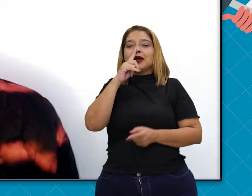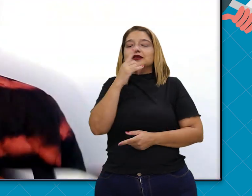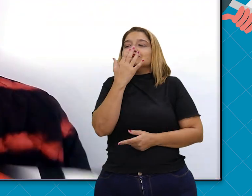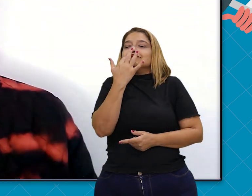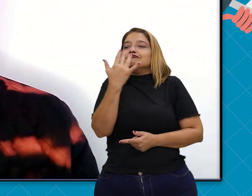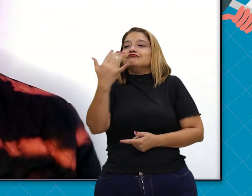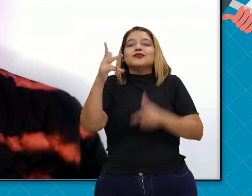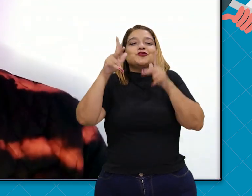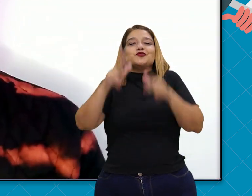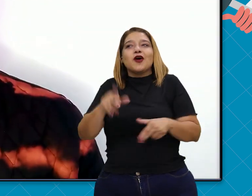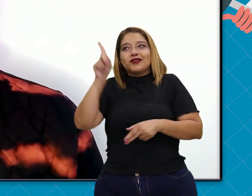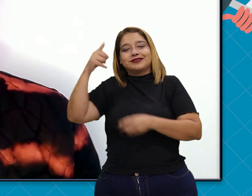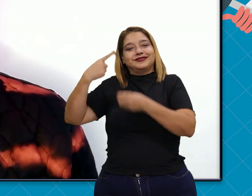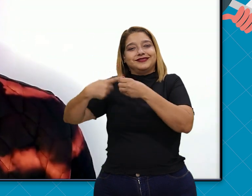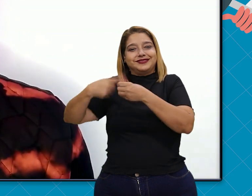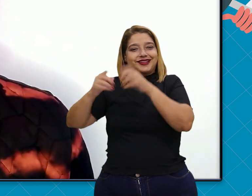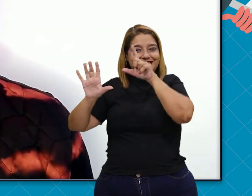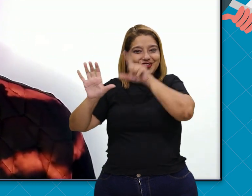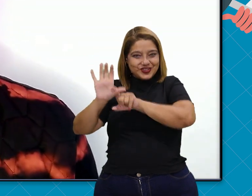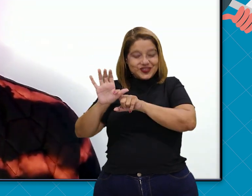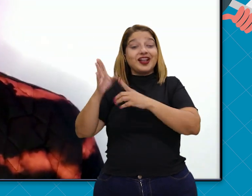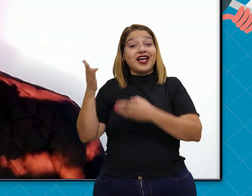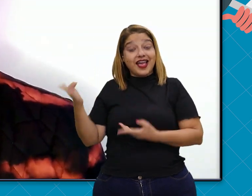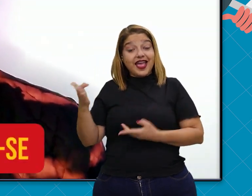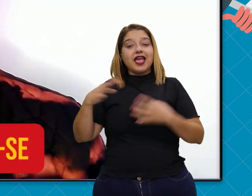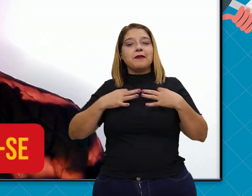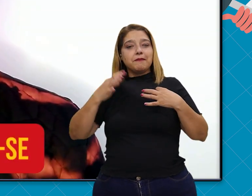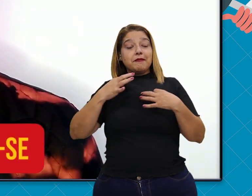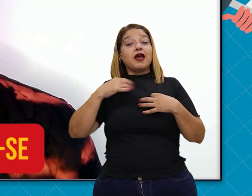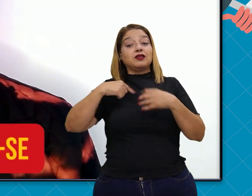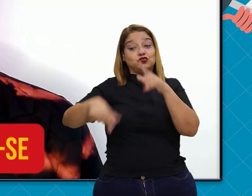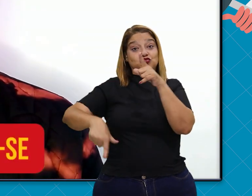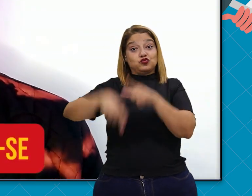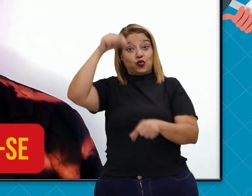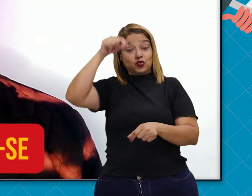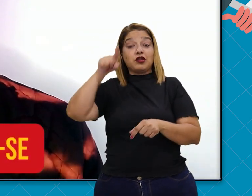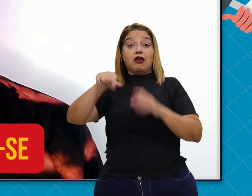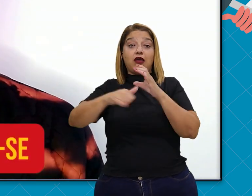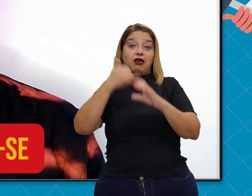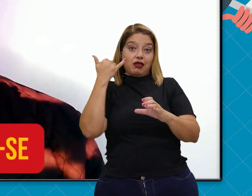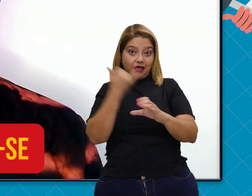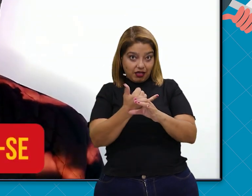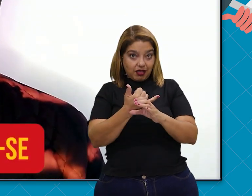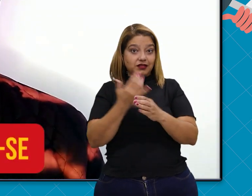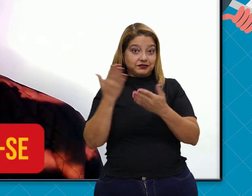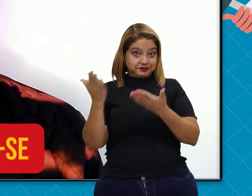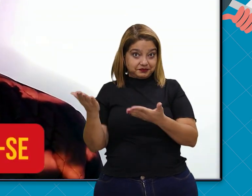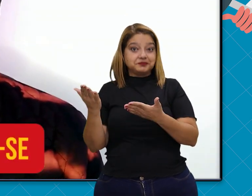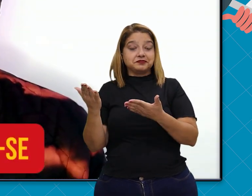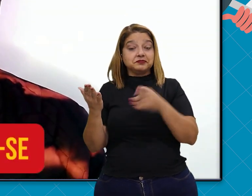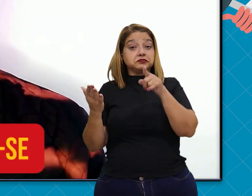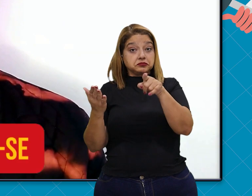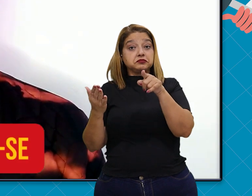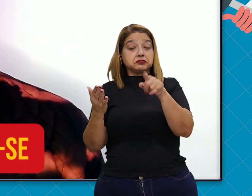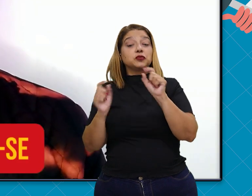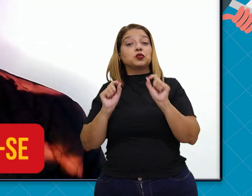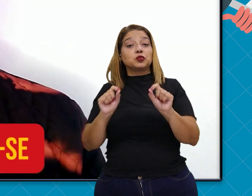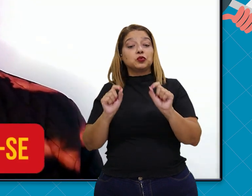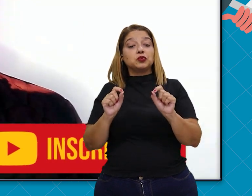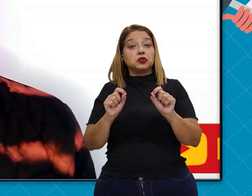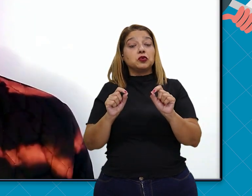Angola. Olha, então, este tecido a gente está fazendo um sorteio no nosso canal. No nosso canal. E